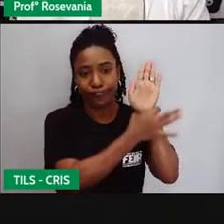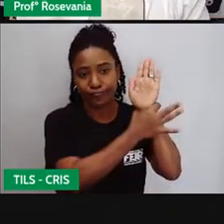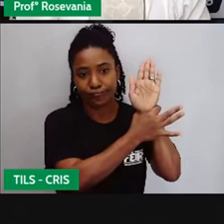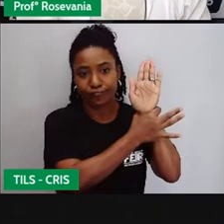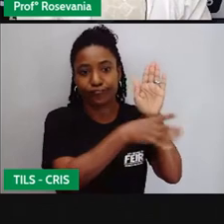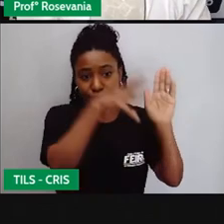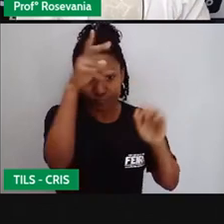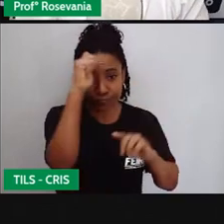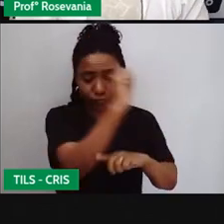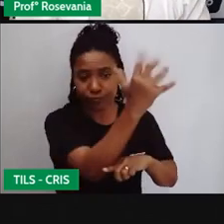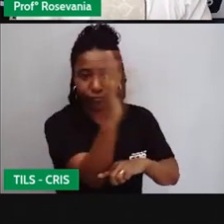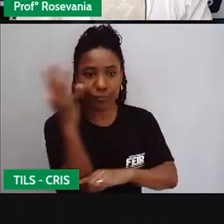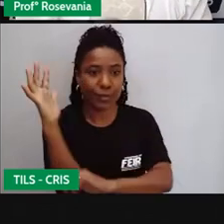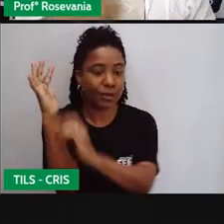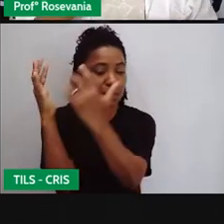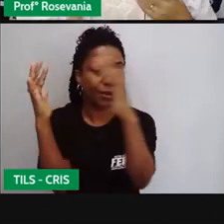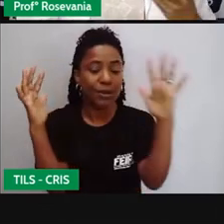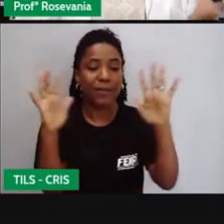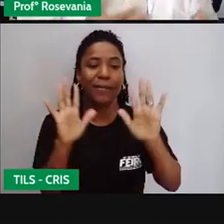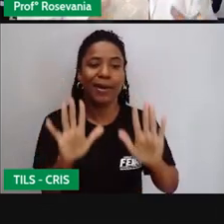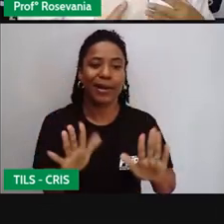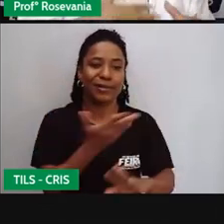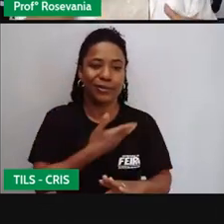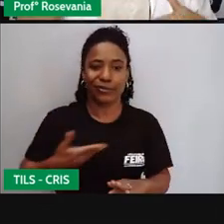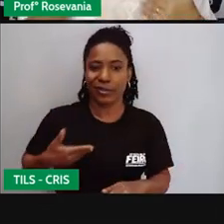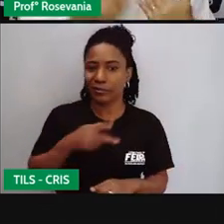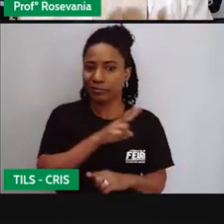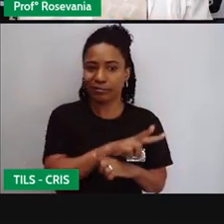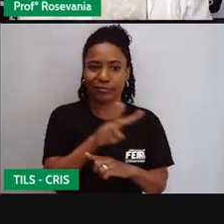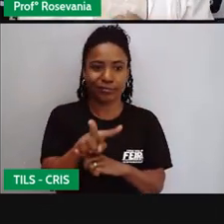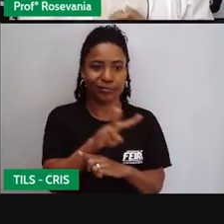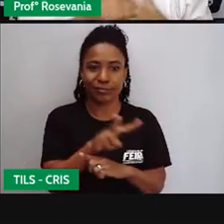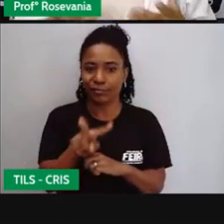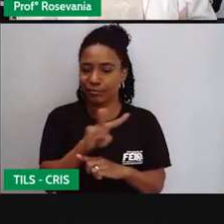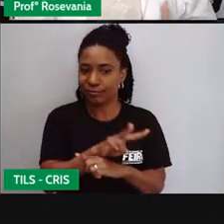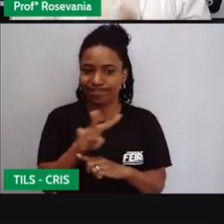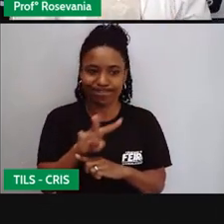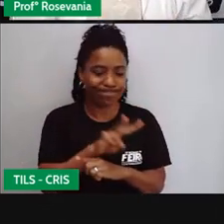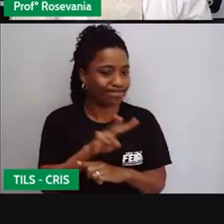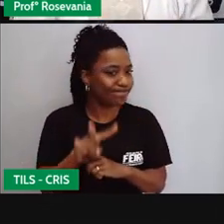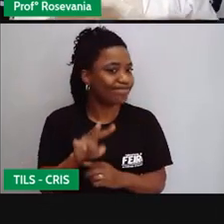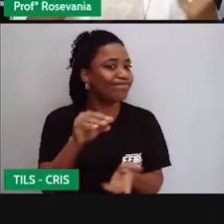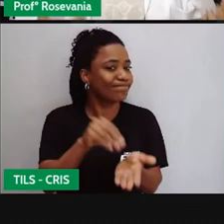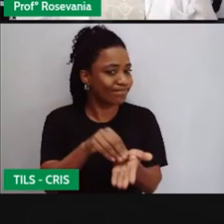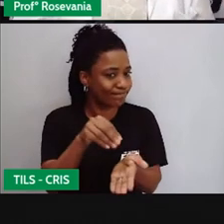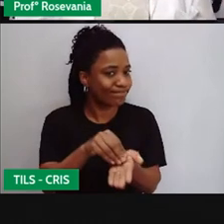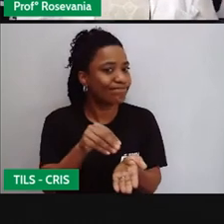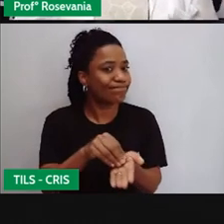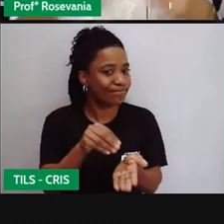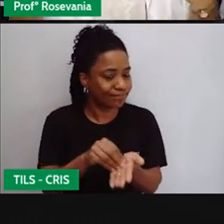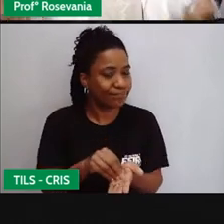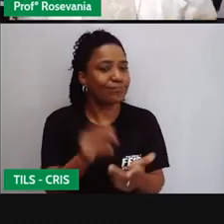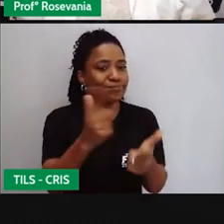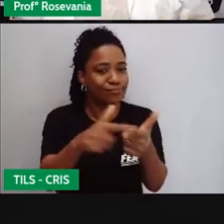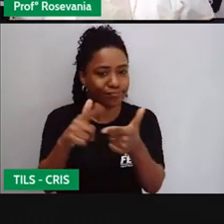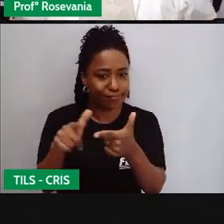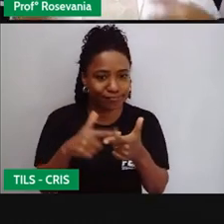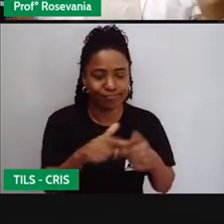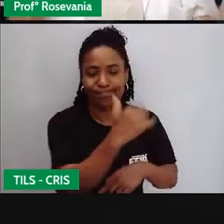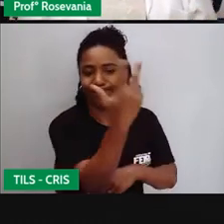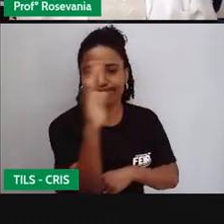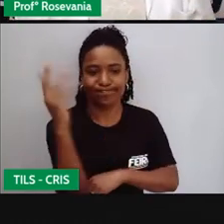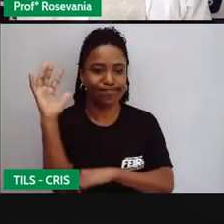controle forte referente a isso, se o governo não atua fortemente, ativamente referente a isso, continua desmatando, continua